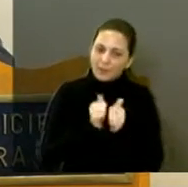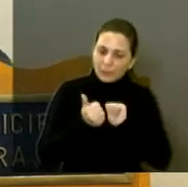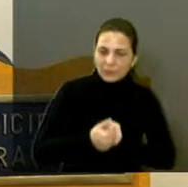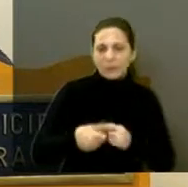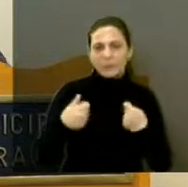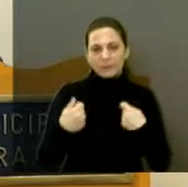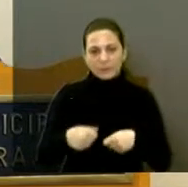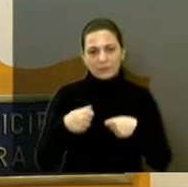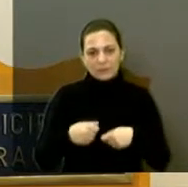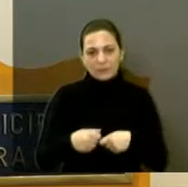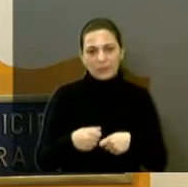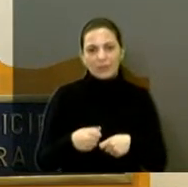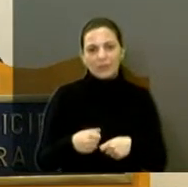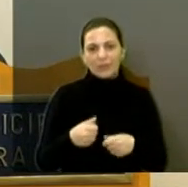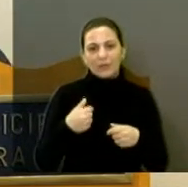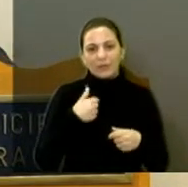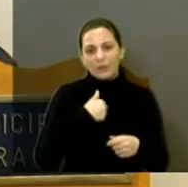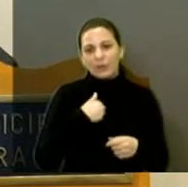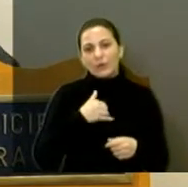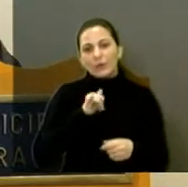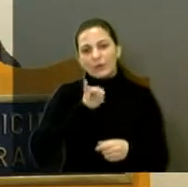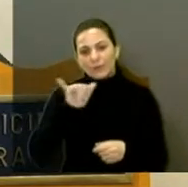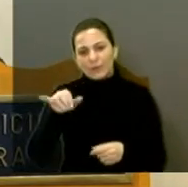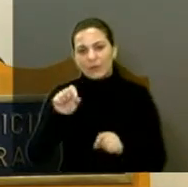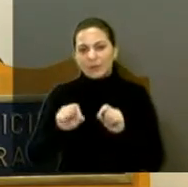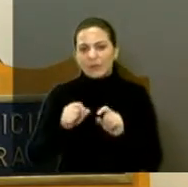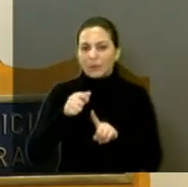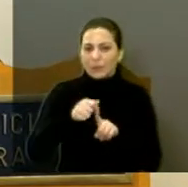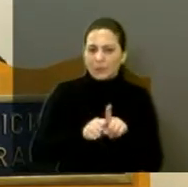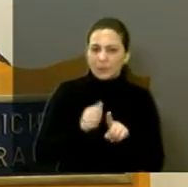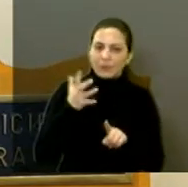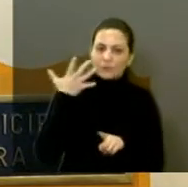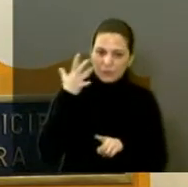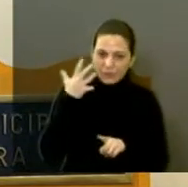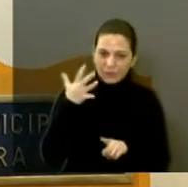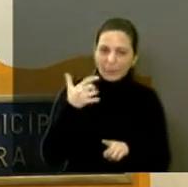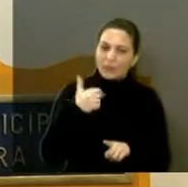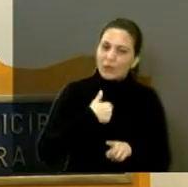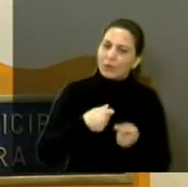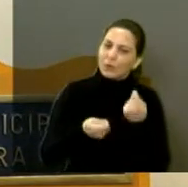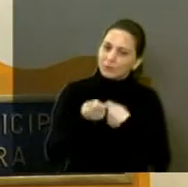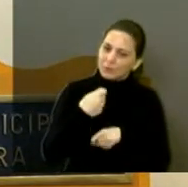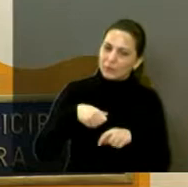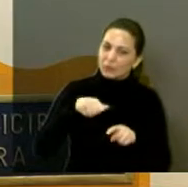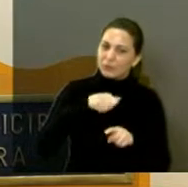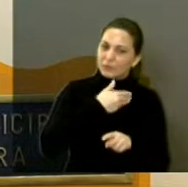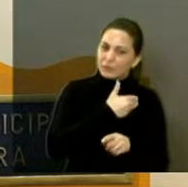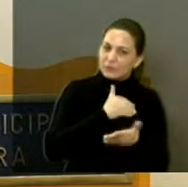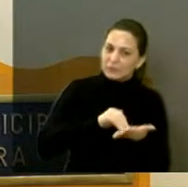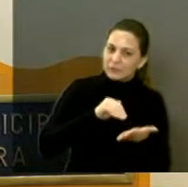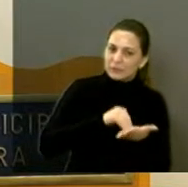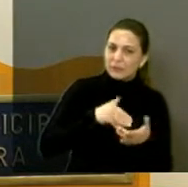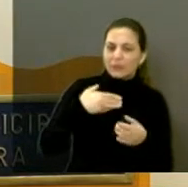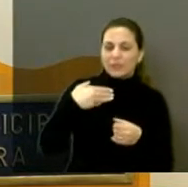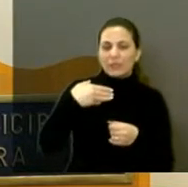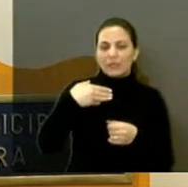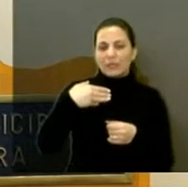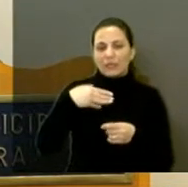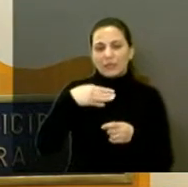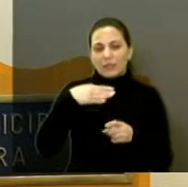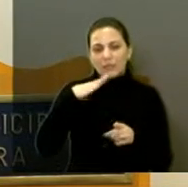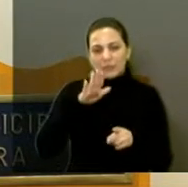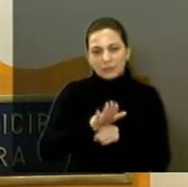Mas eu posso salientar para vocês que, em fevereiro, como gestor da Secretaria do Município de Araquara,